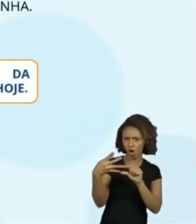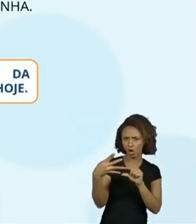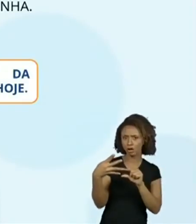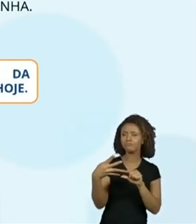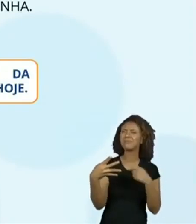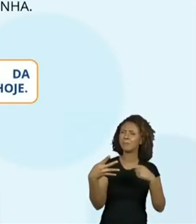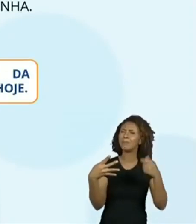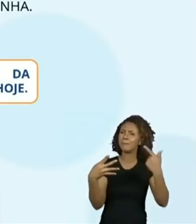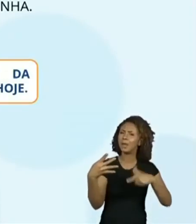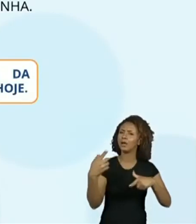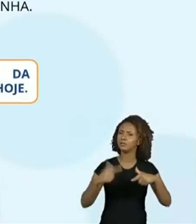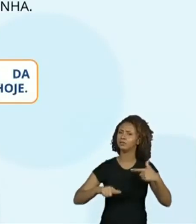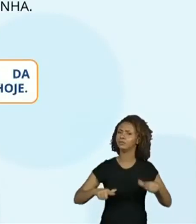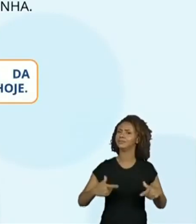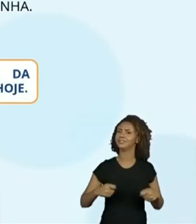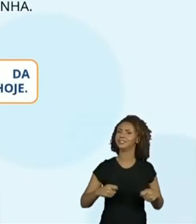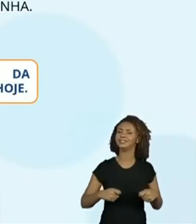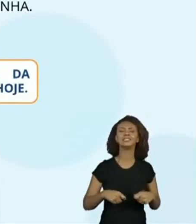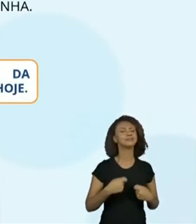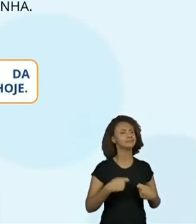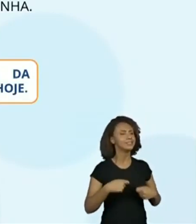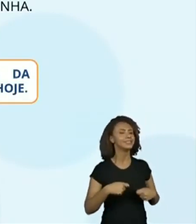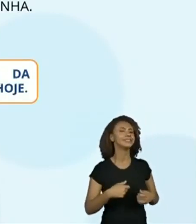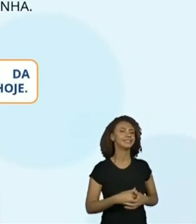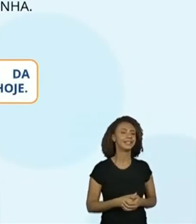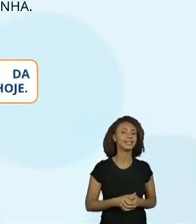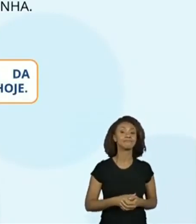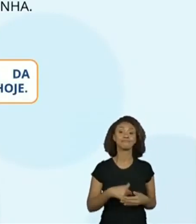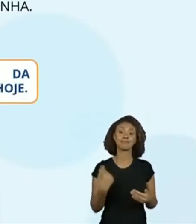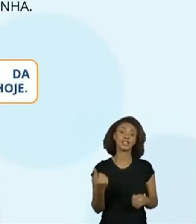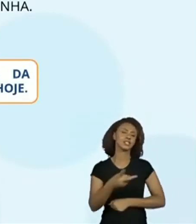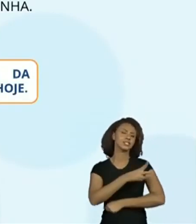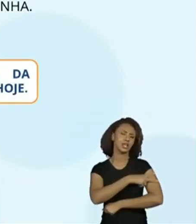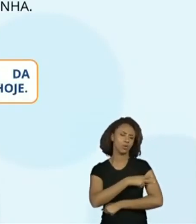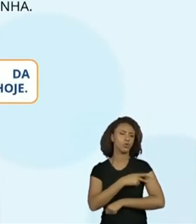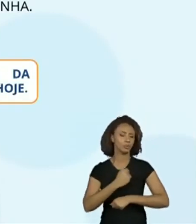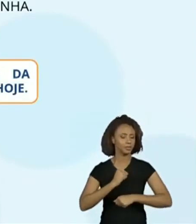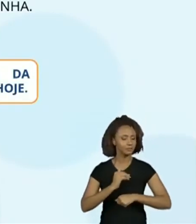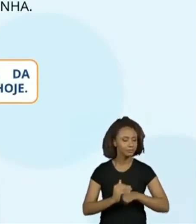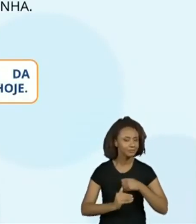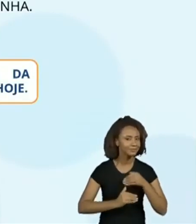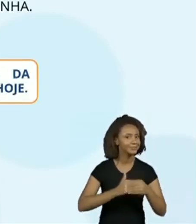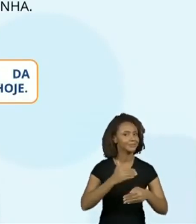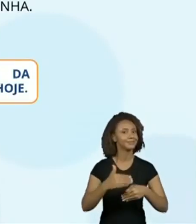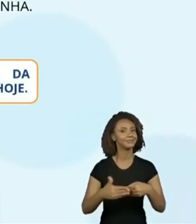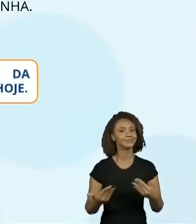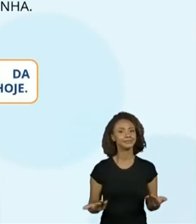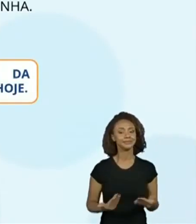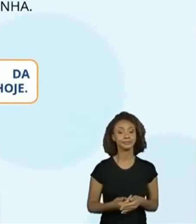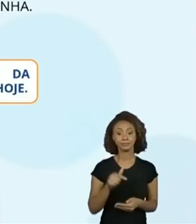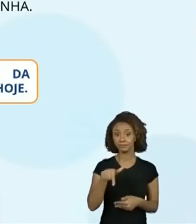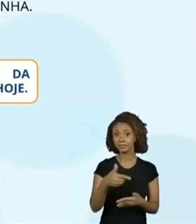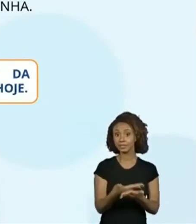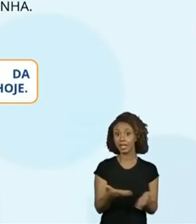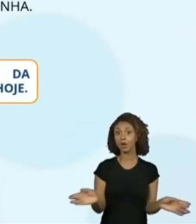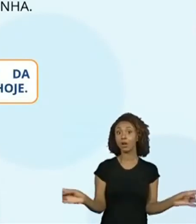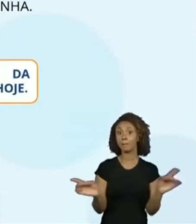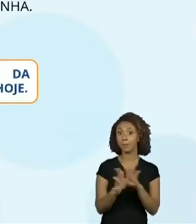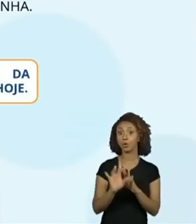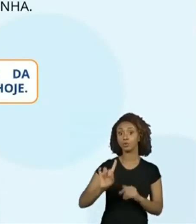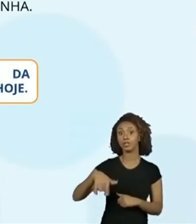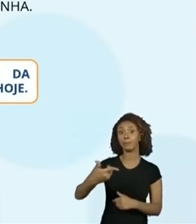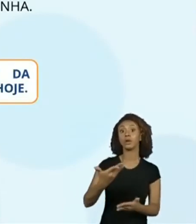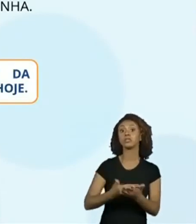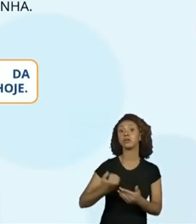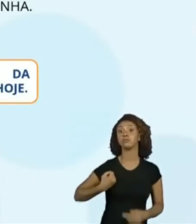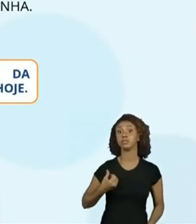precisa de mais, né? É, com certeza. Está no segundo ano, a gente precisa caminhar um pouquinho mais. Terminou essa aula, a gente vai para a aula 6,